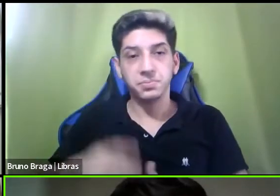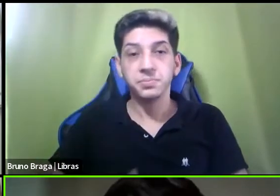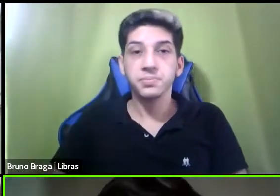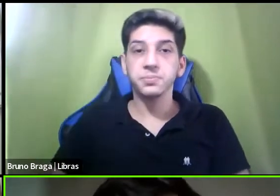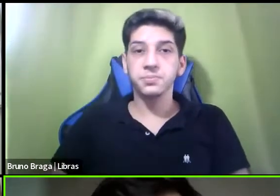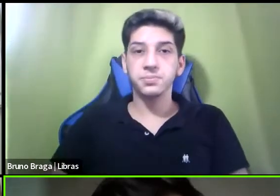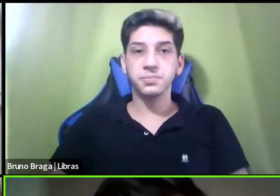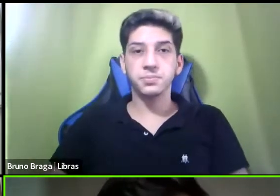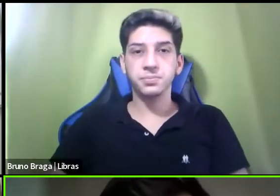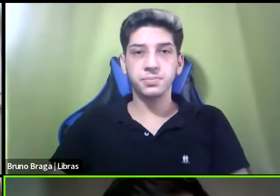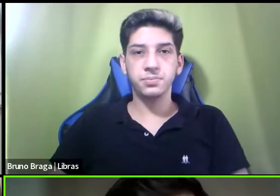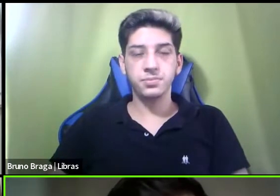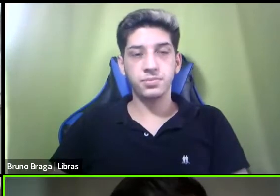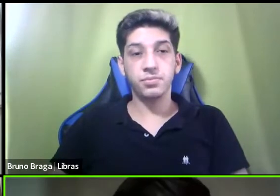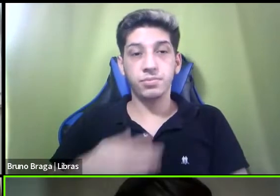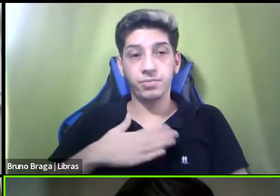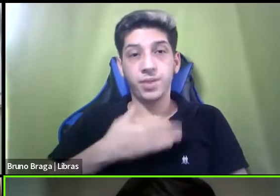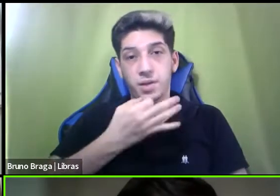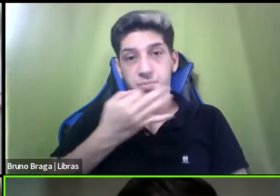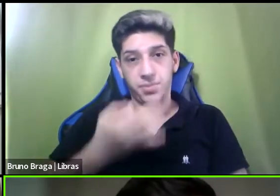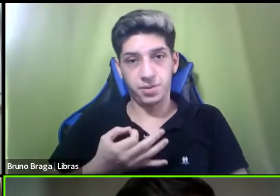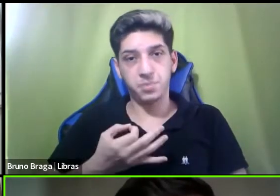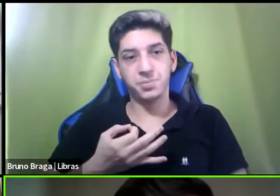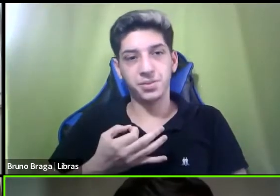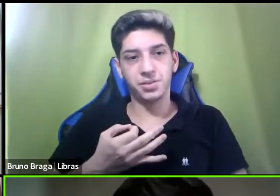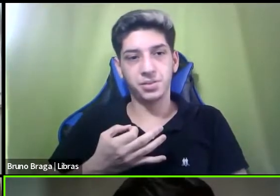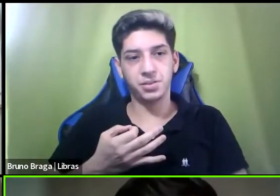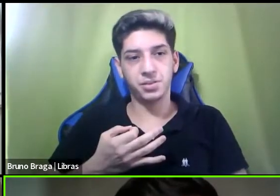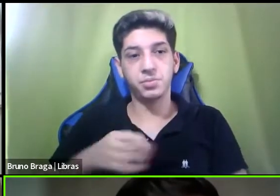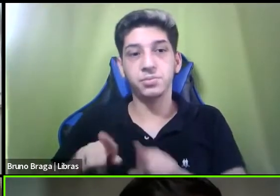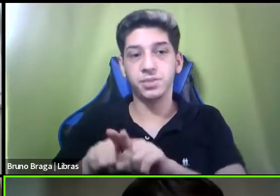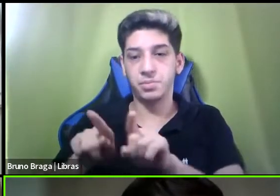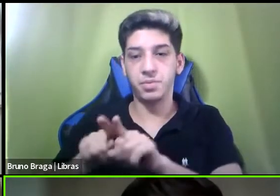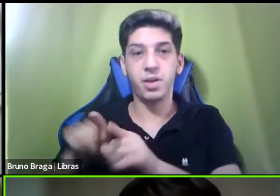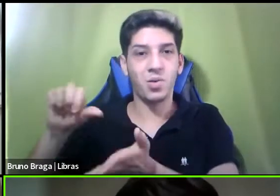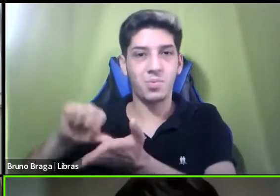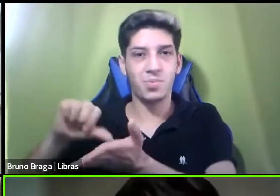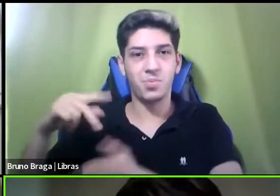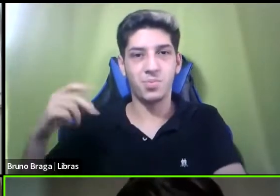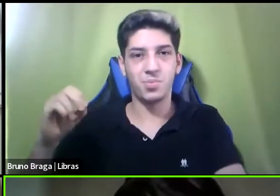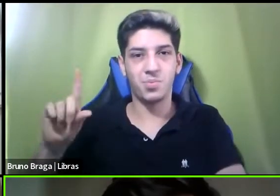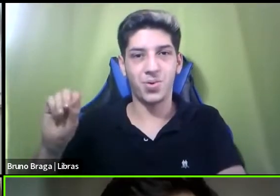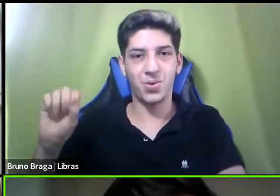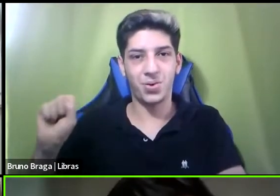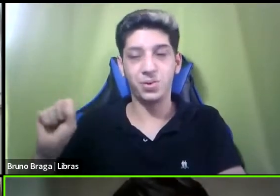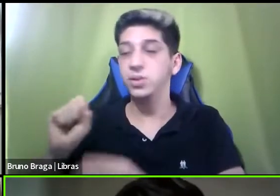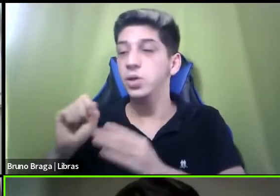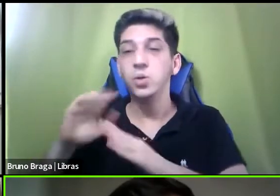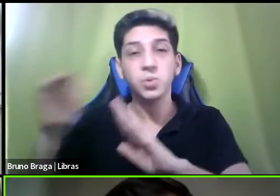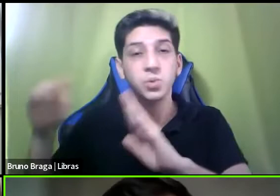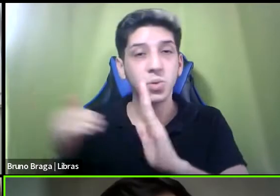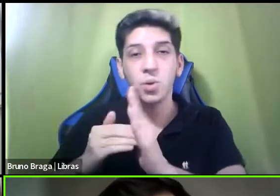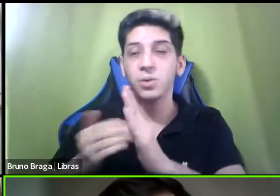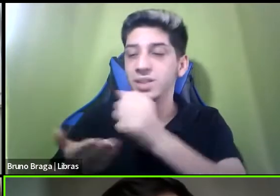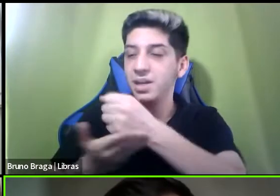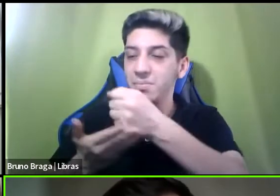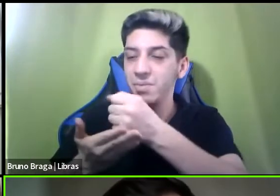a meu ver para o Polos todas as bases de dados todas as informações